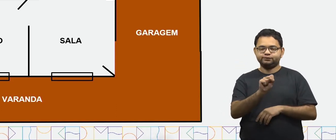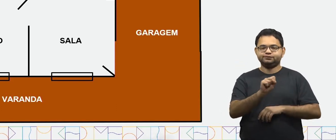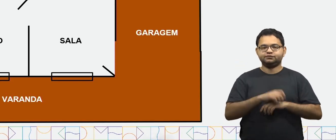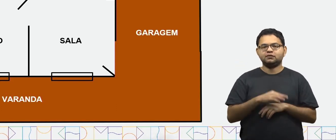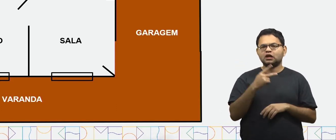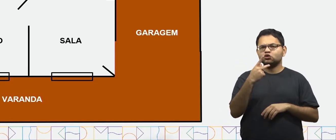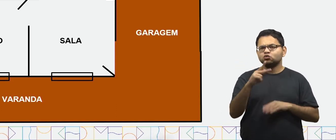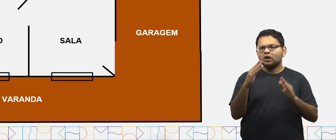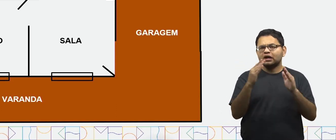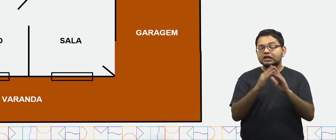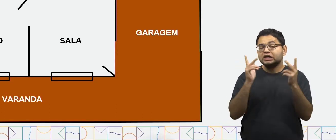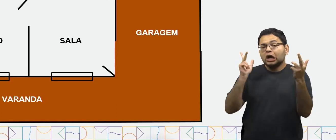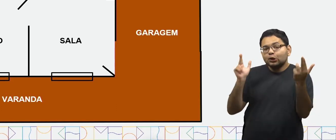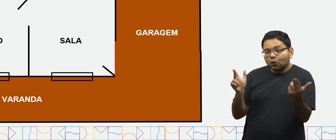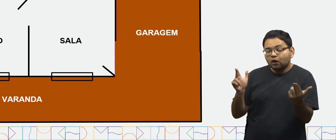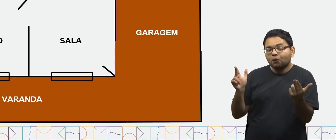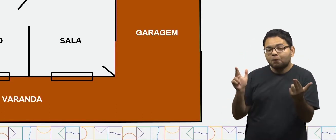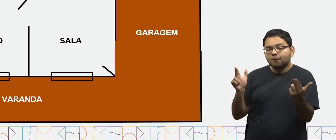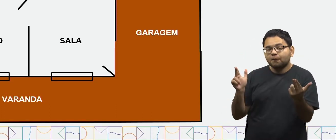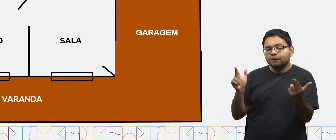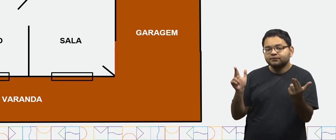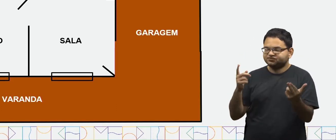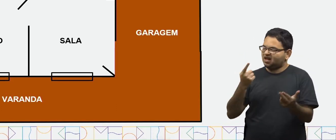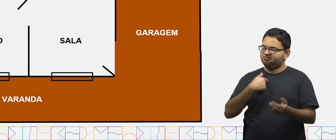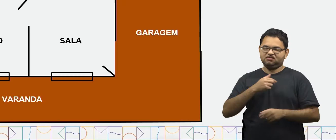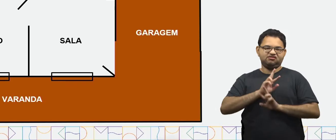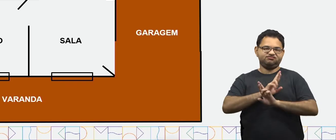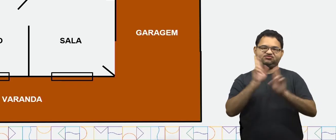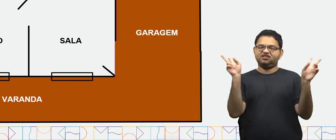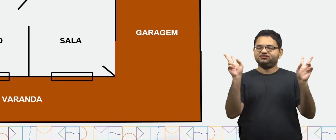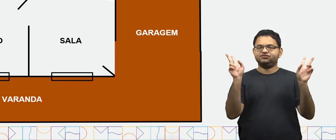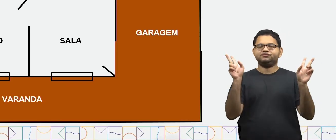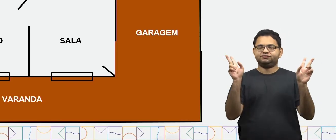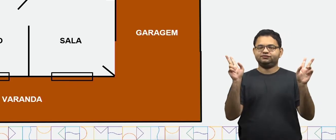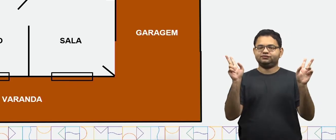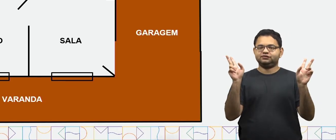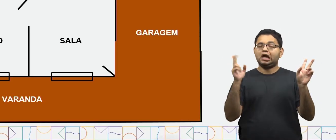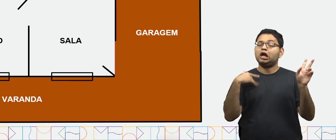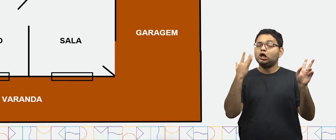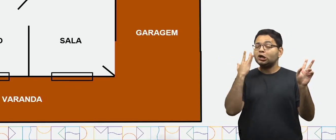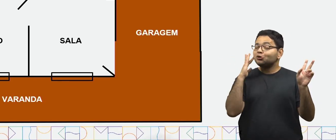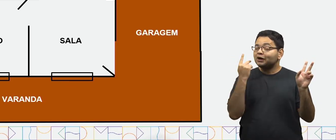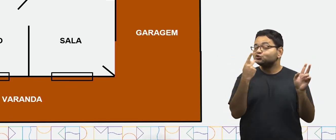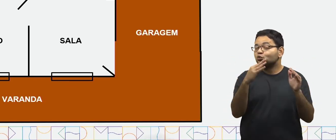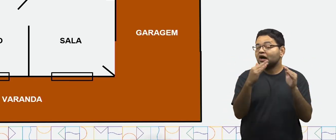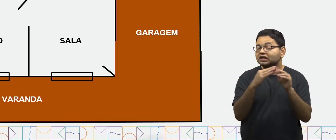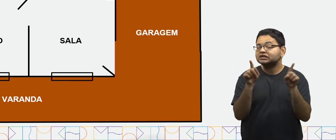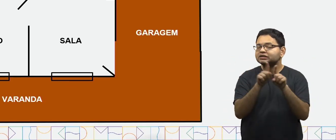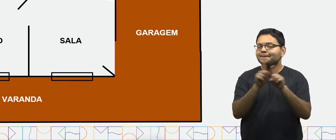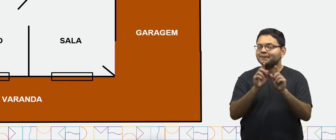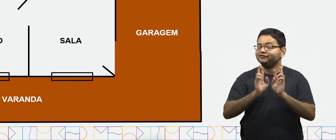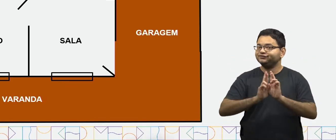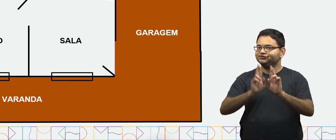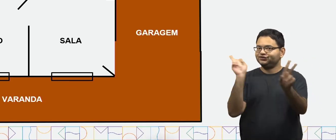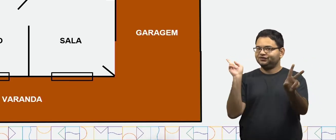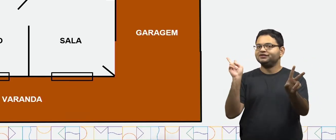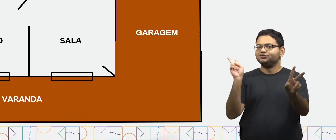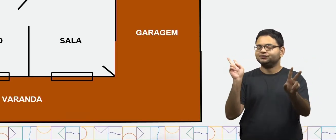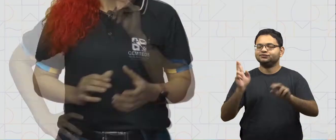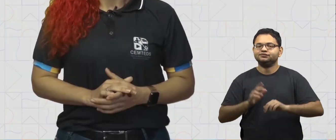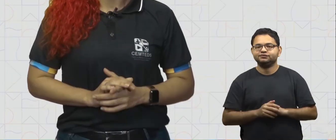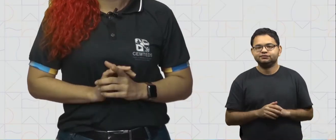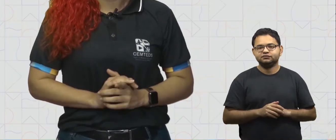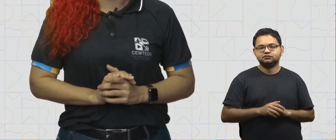Sua casa também é desse jeito? A minha é diferente, e provavelmente a sua também